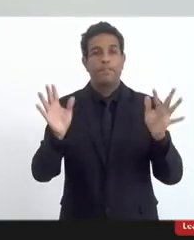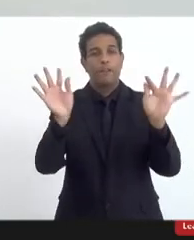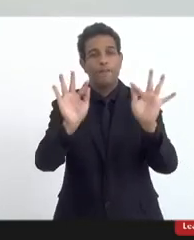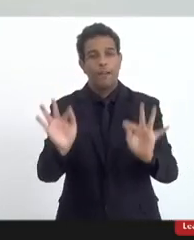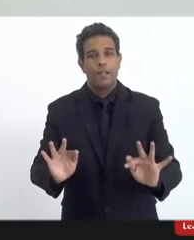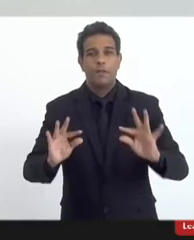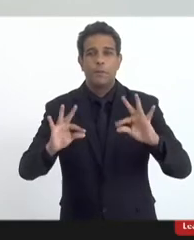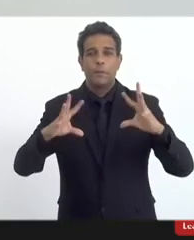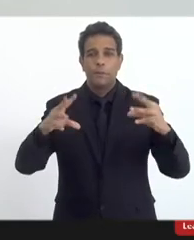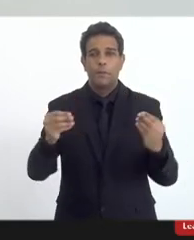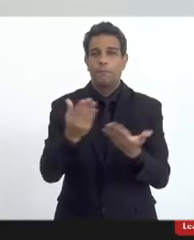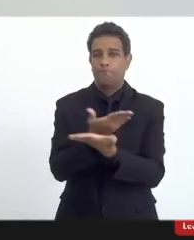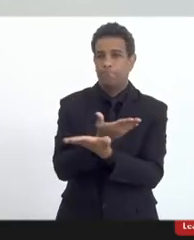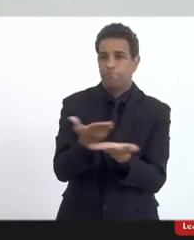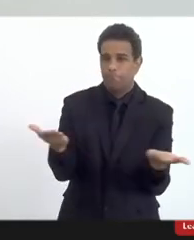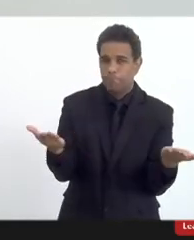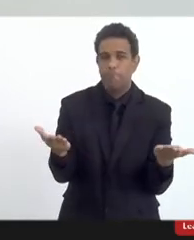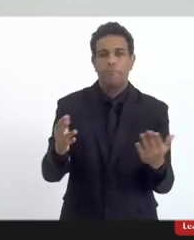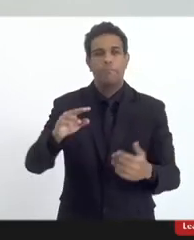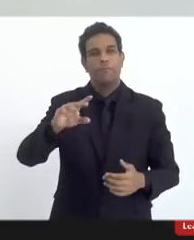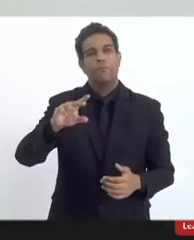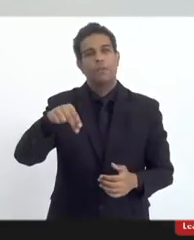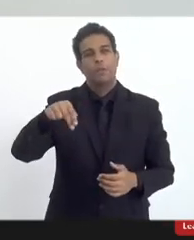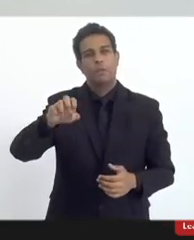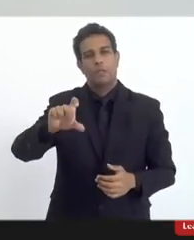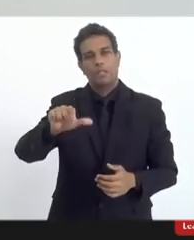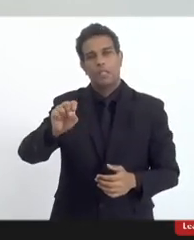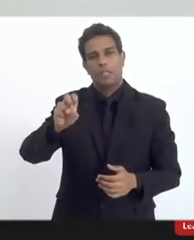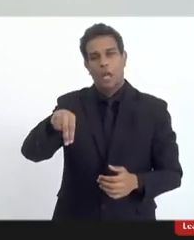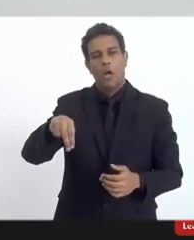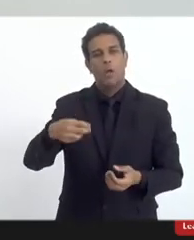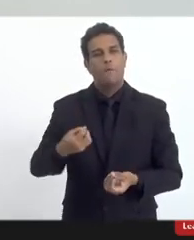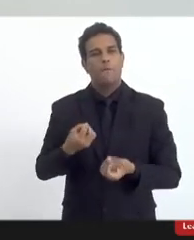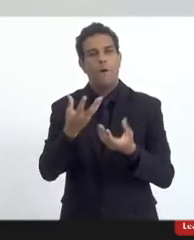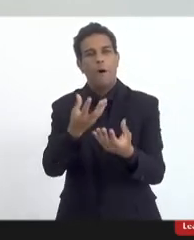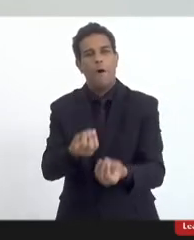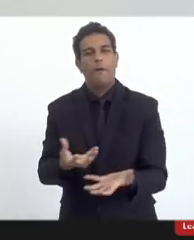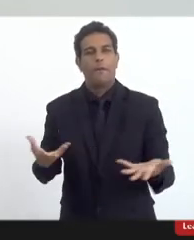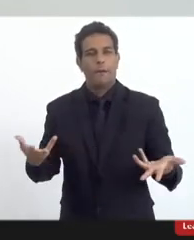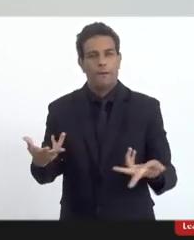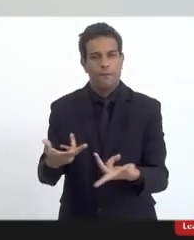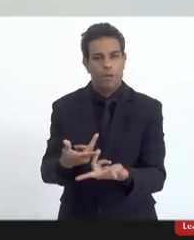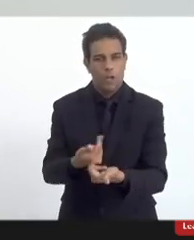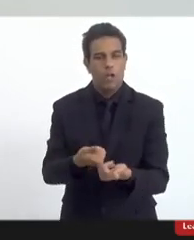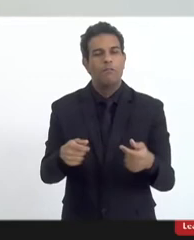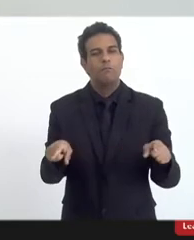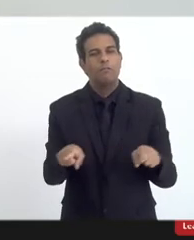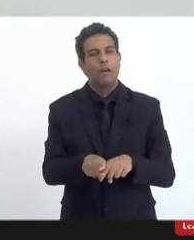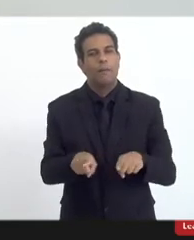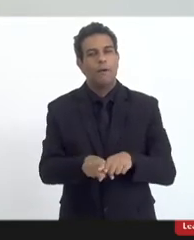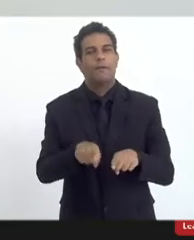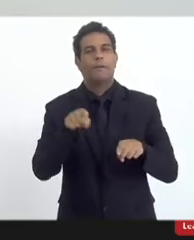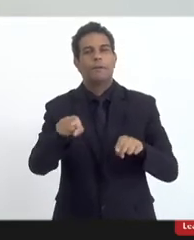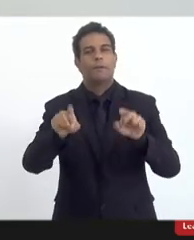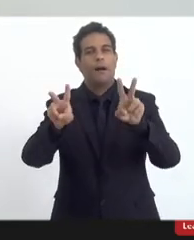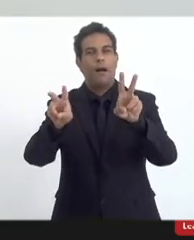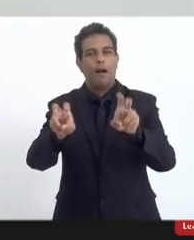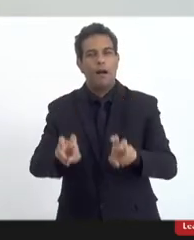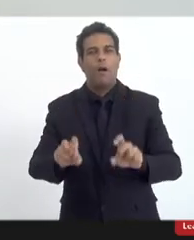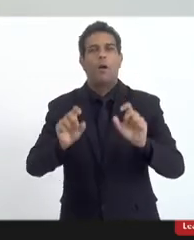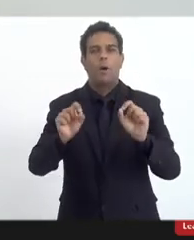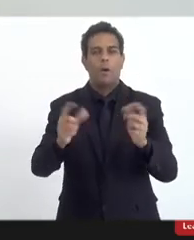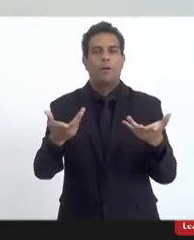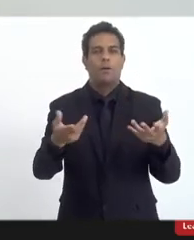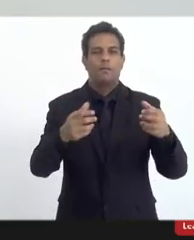de todos aqui que falaram, do diácono Nelson, que trouxe informações riquíssimas, quando ele fala sobre a quebra